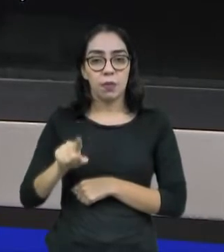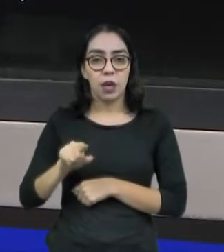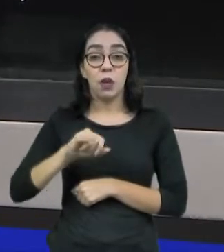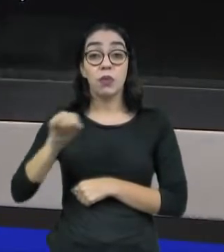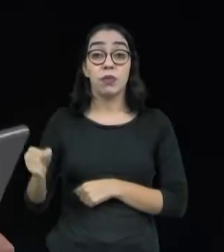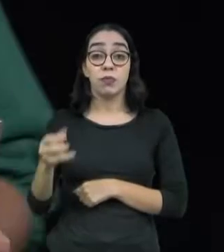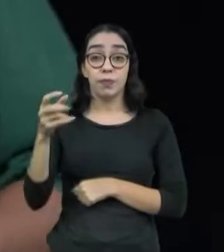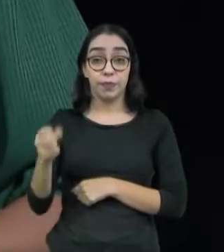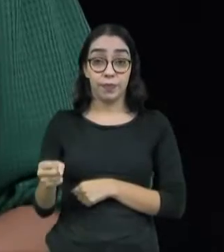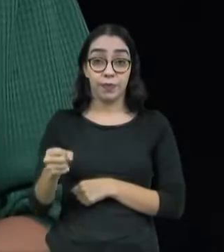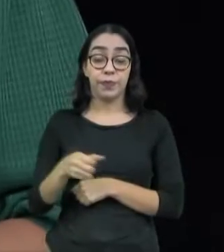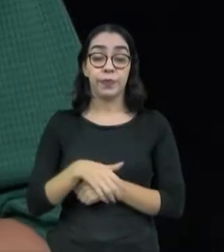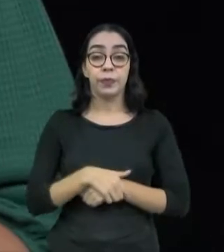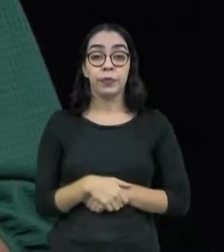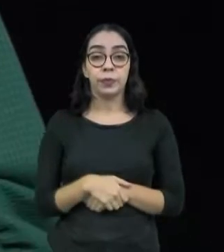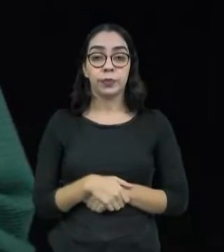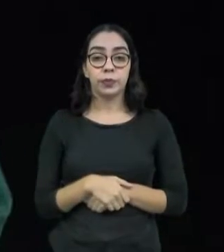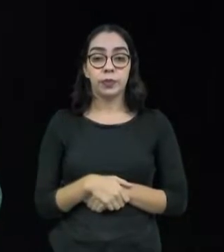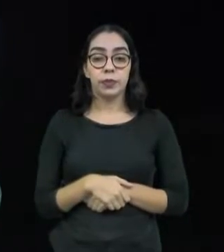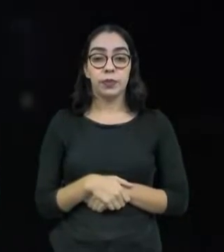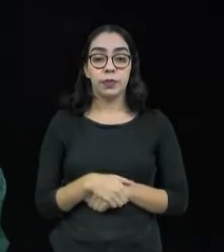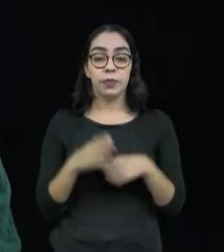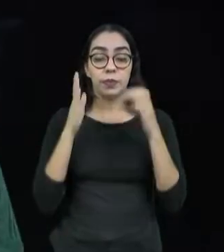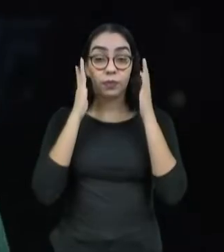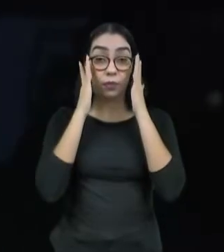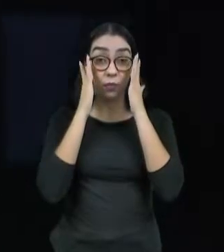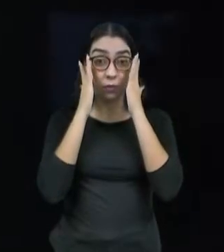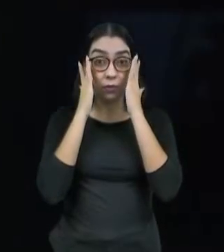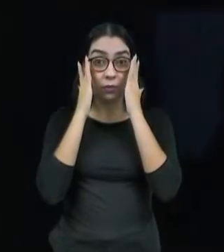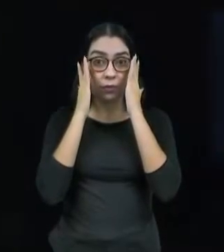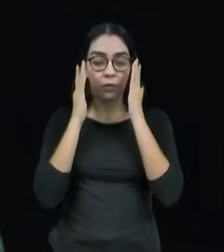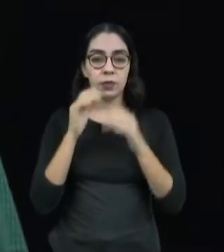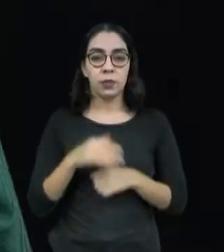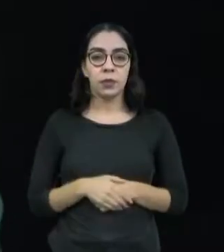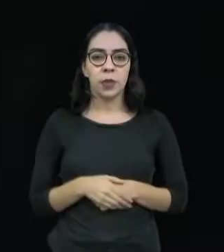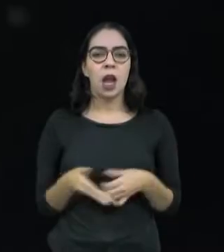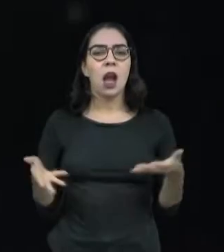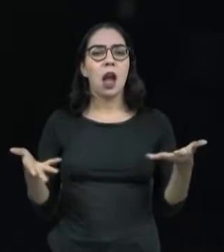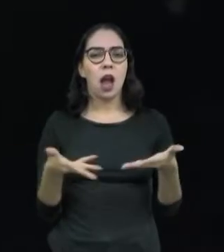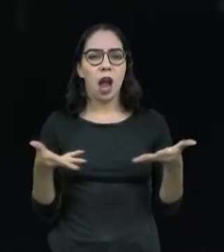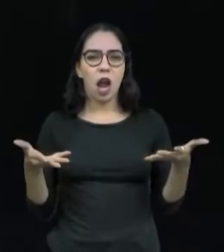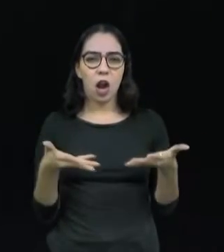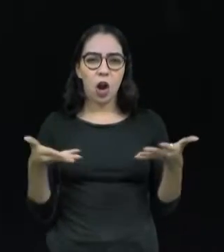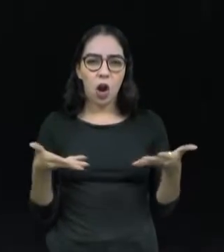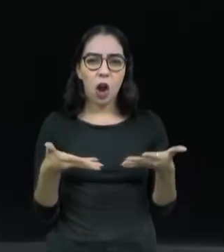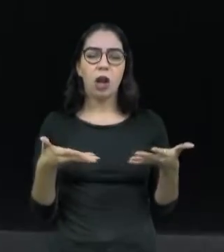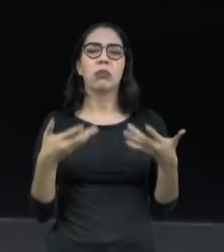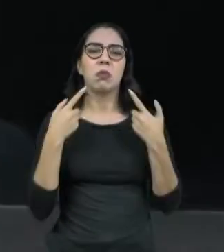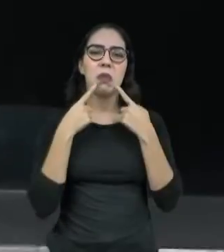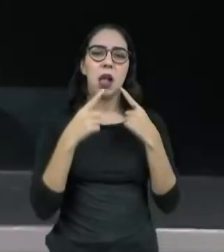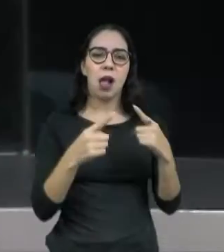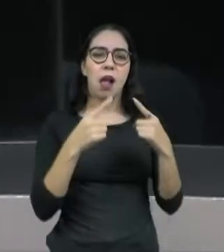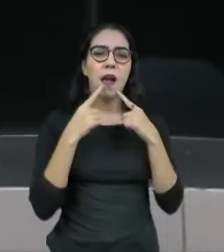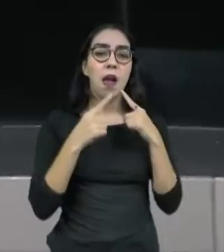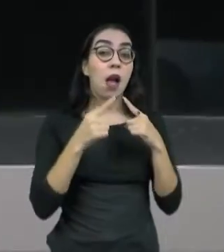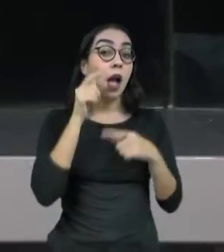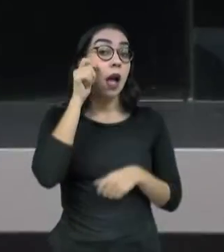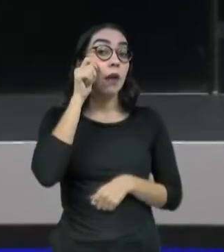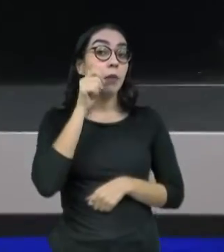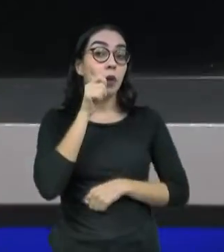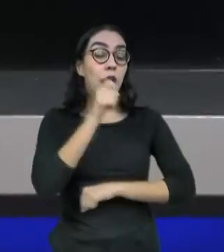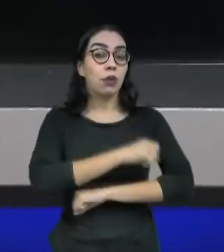Norte. E cresceram as denúncias de ataques às jornalistas mulheres no Brasil, isso durante o período